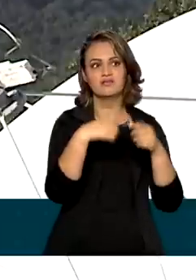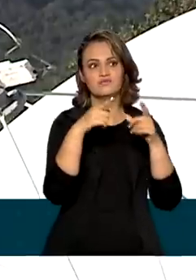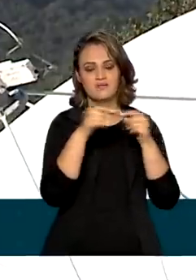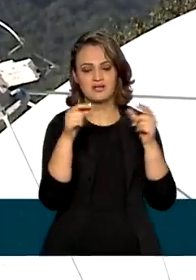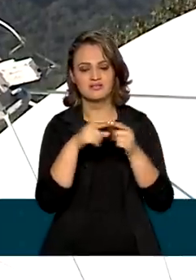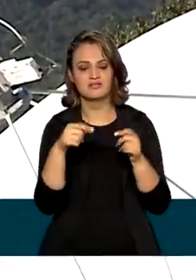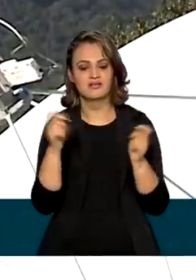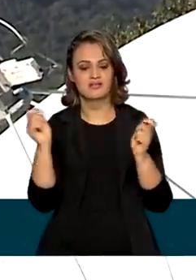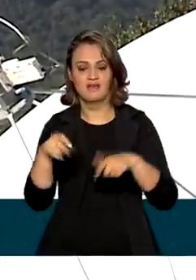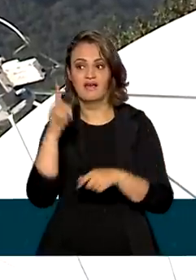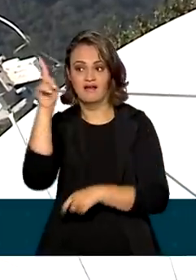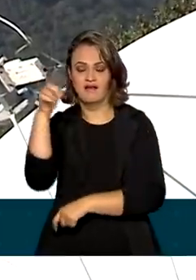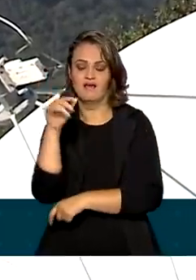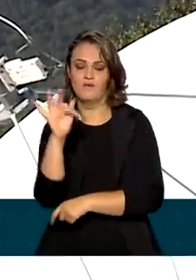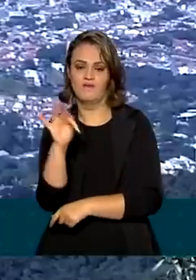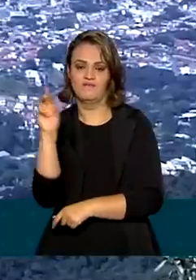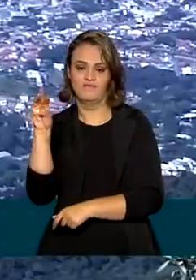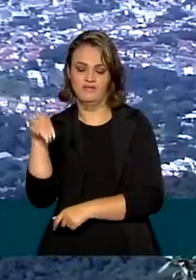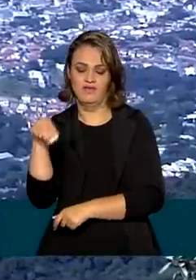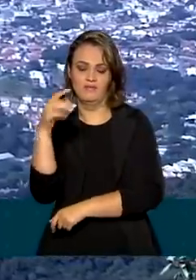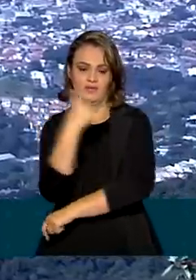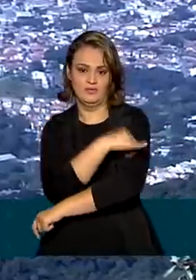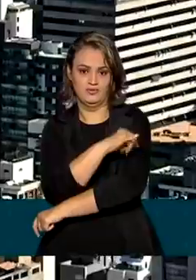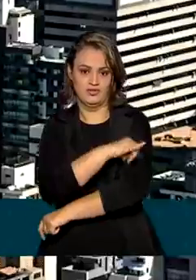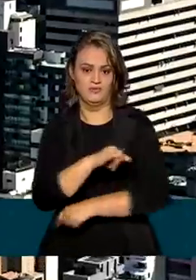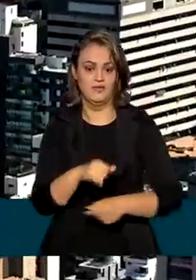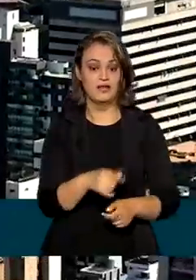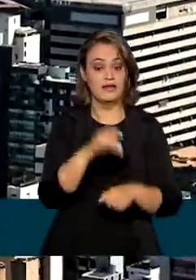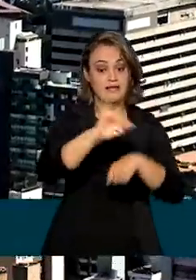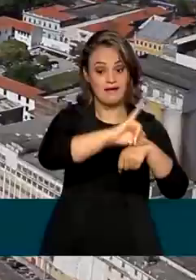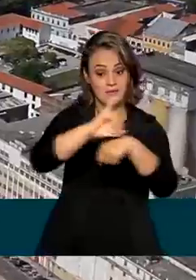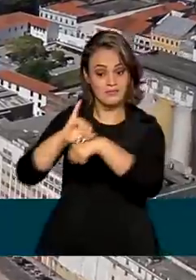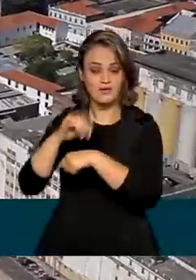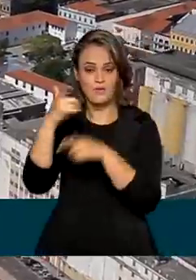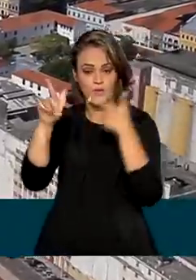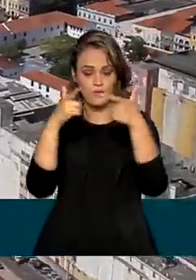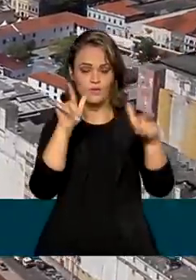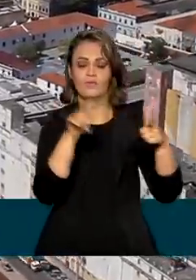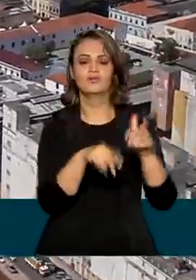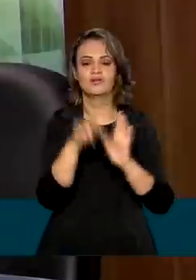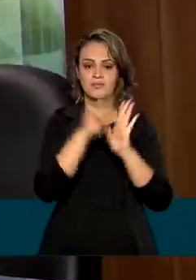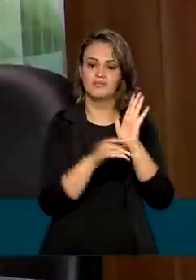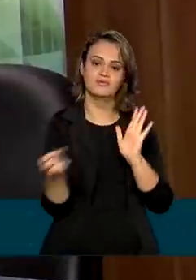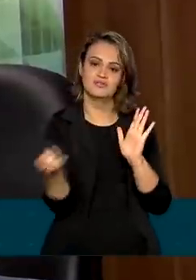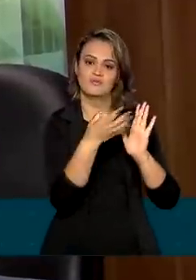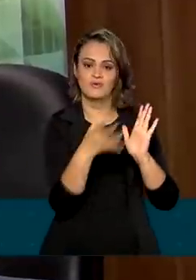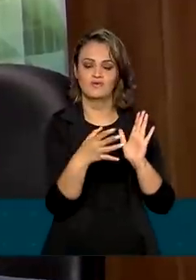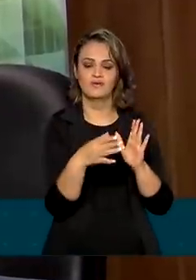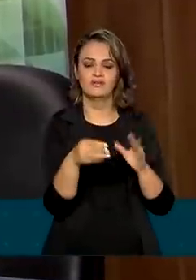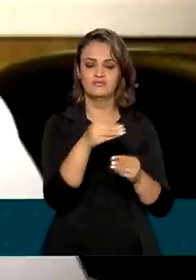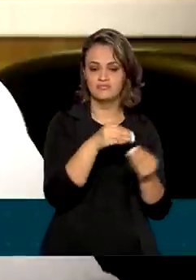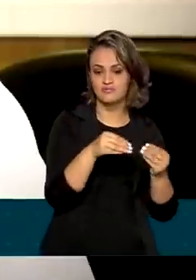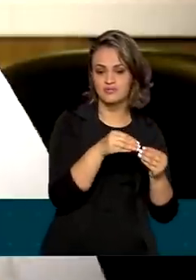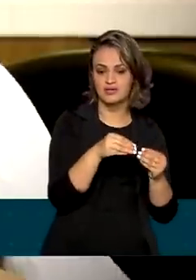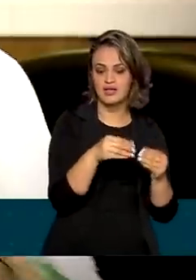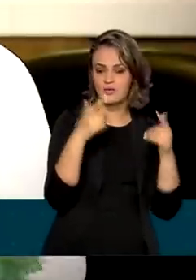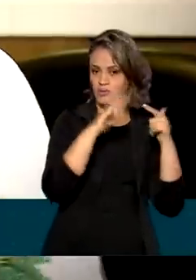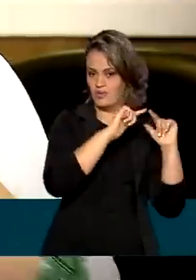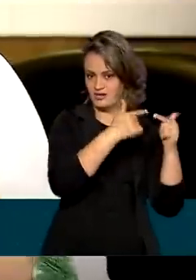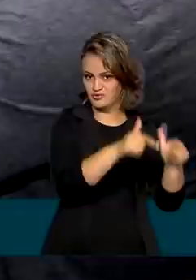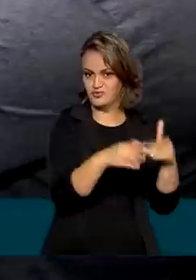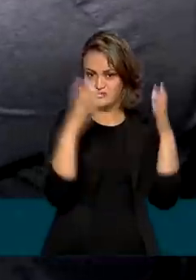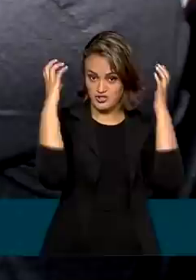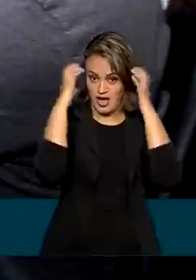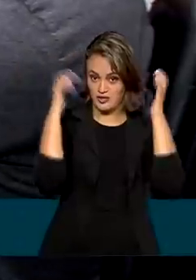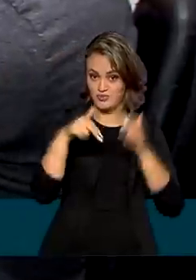frequência FM do Rio de Janeiro. E as outras três capitais receberão uma nova programação que mescla programas tradicionais das